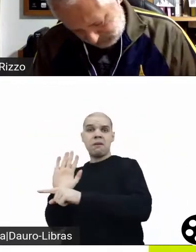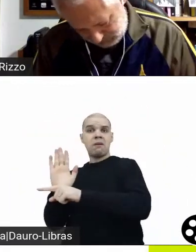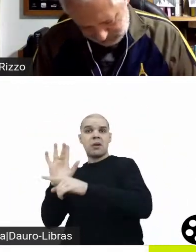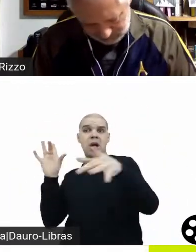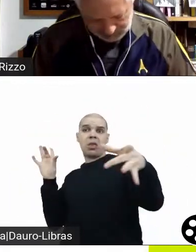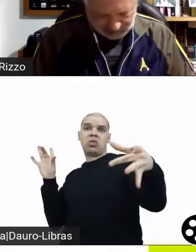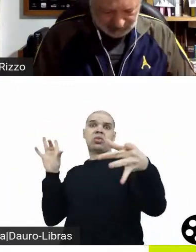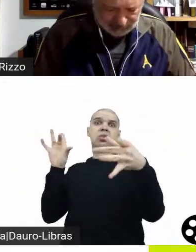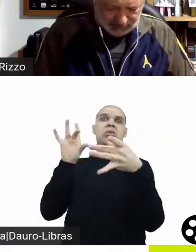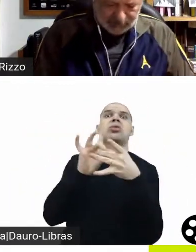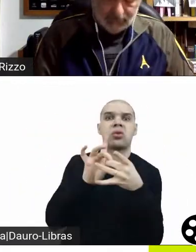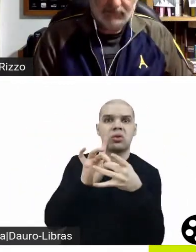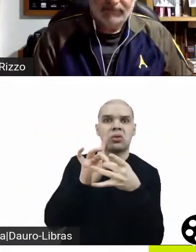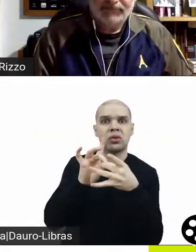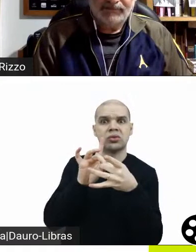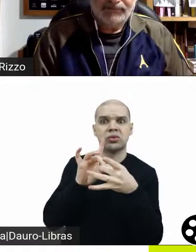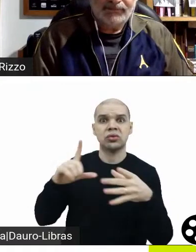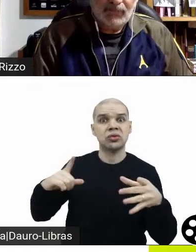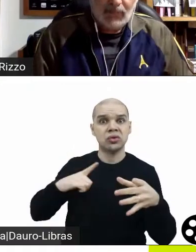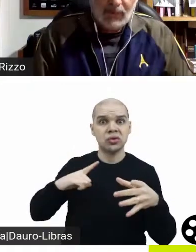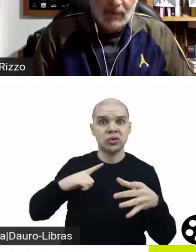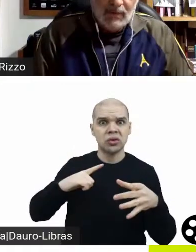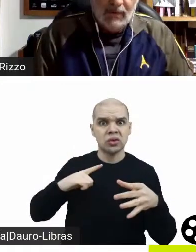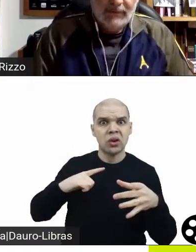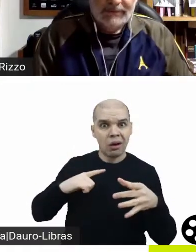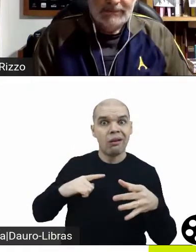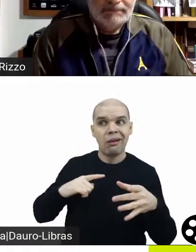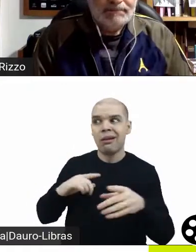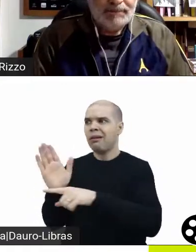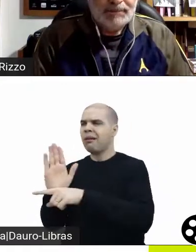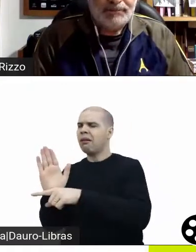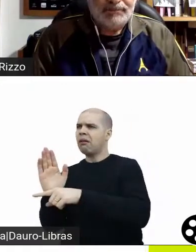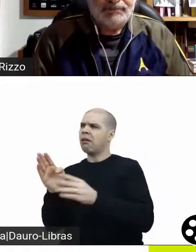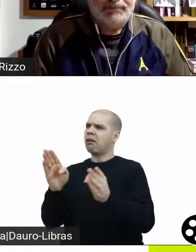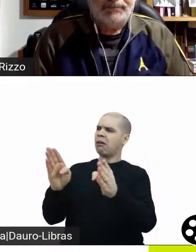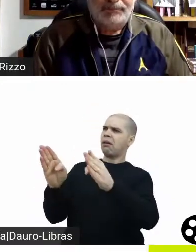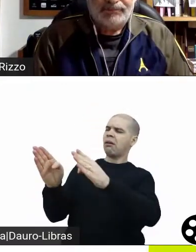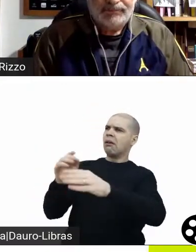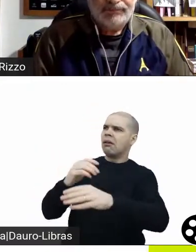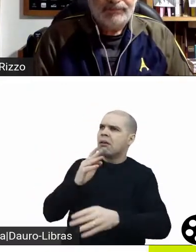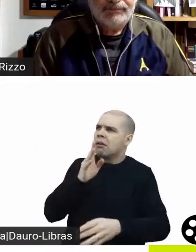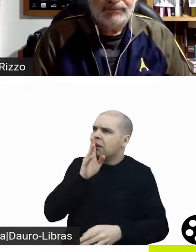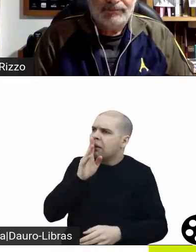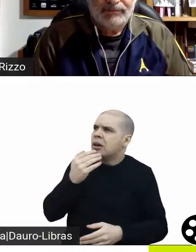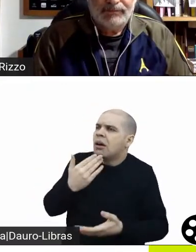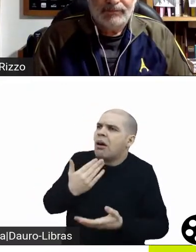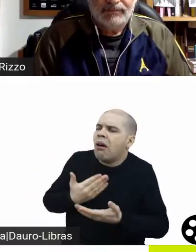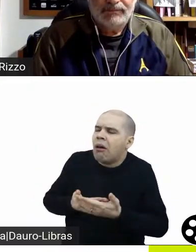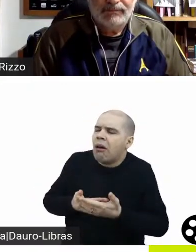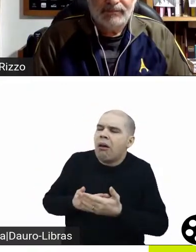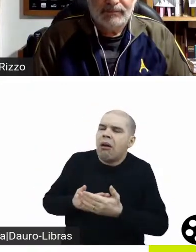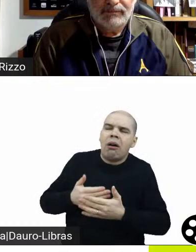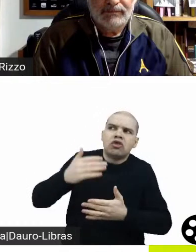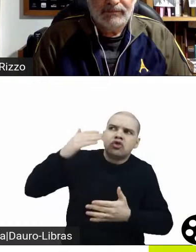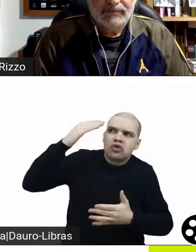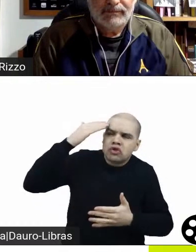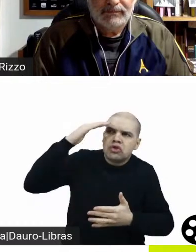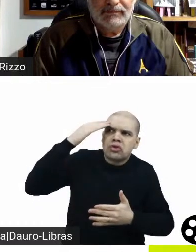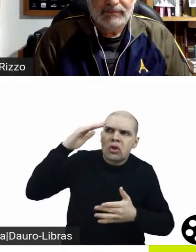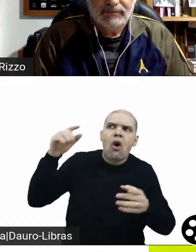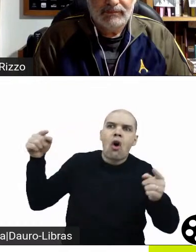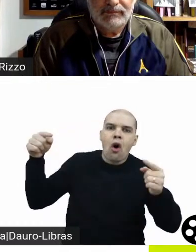evoluído muito bem, parece ter amadurecido muito bem dentro desse tema que você citou, ele parece ser capaz de se enxergar no espelho